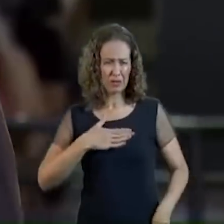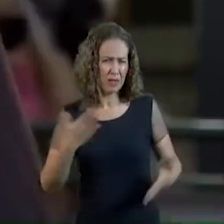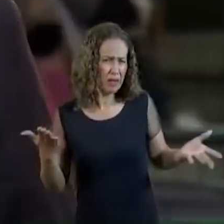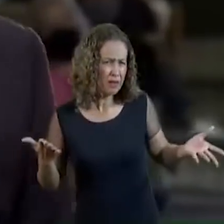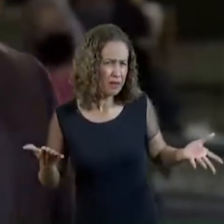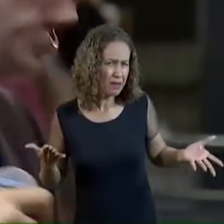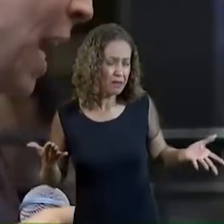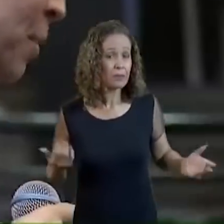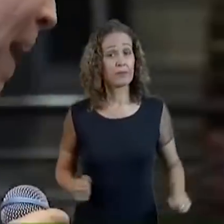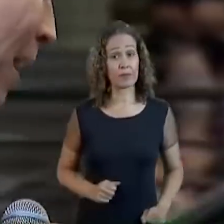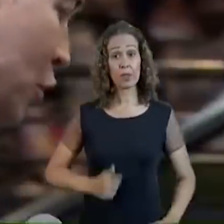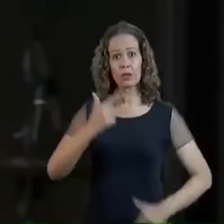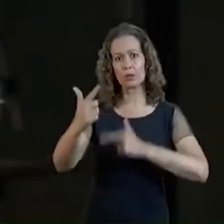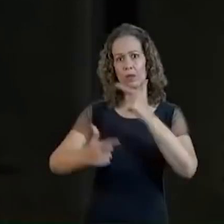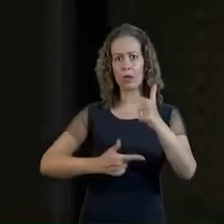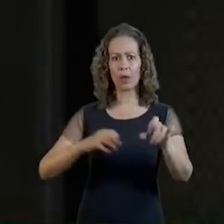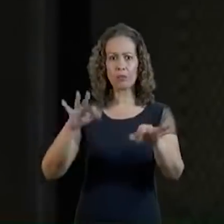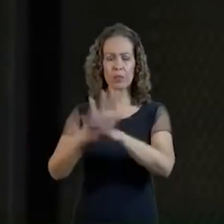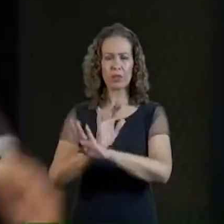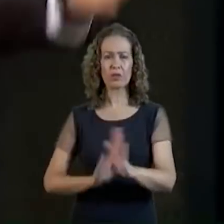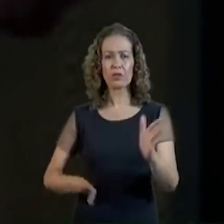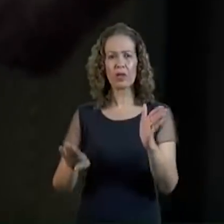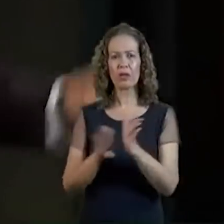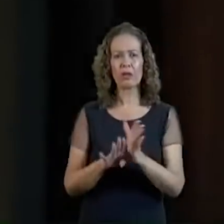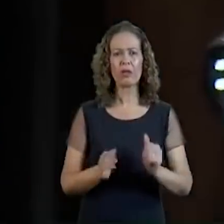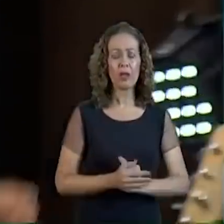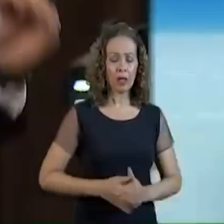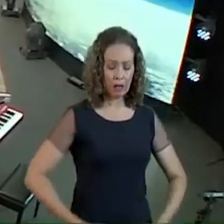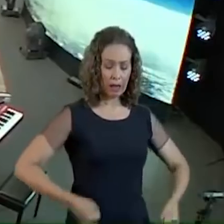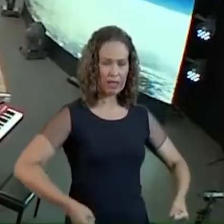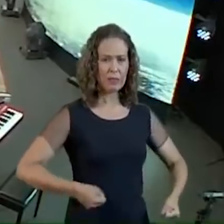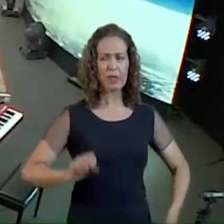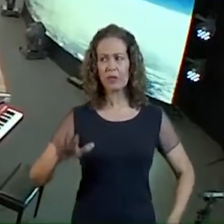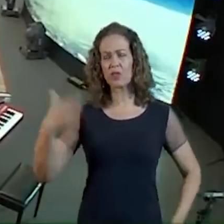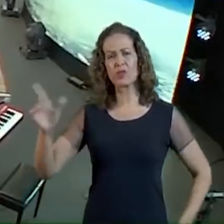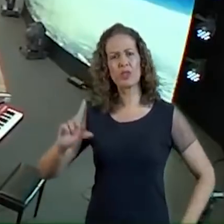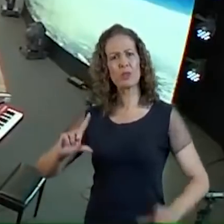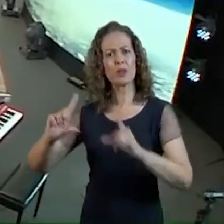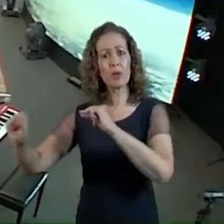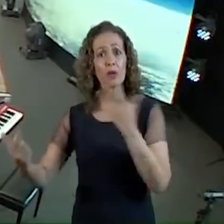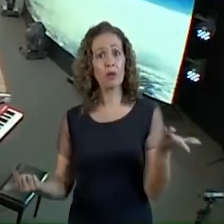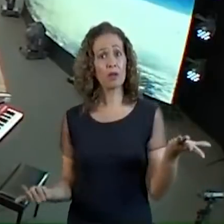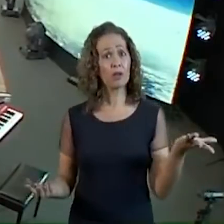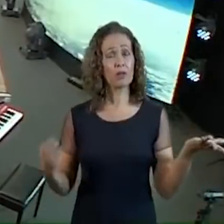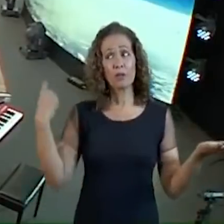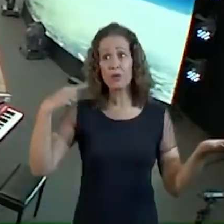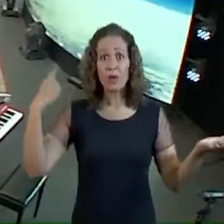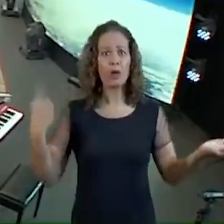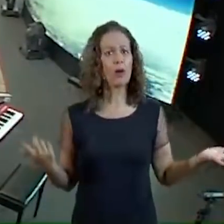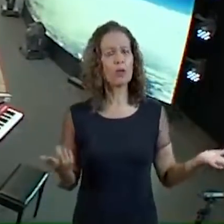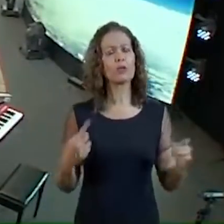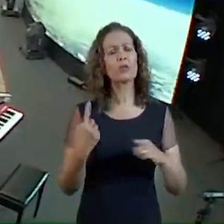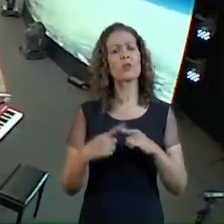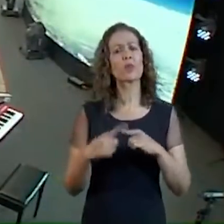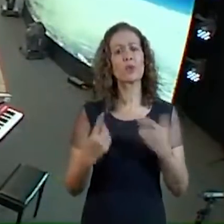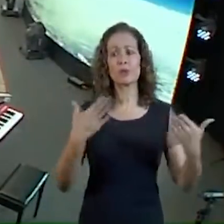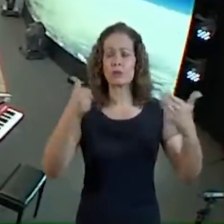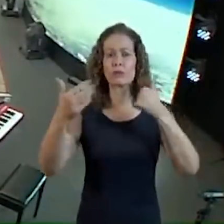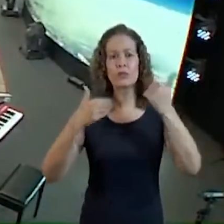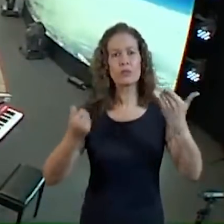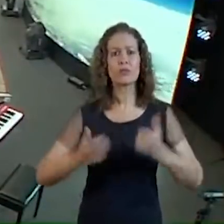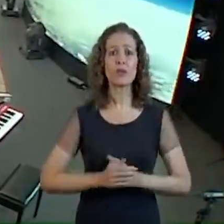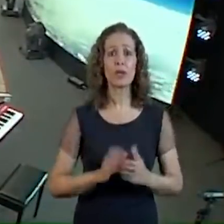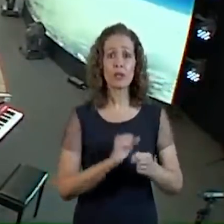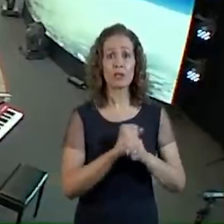Você chegar do trabalho um dia E as malas do seu marido lá de fora Para poder ir embora Eu fico doido Que a molecada me chama e fala Sim, desde que a